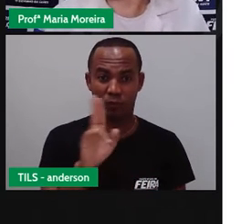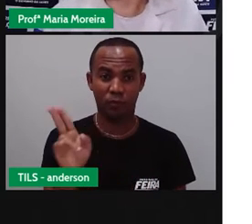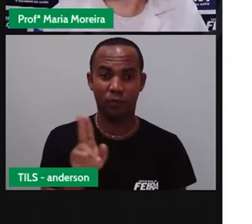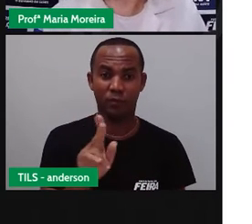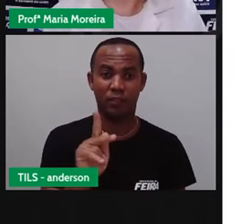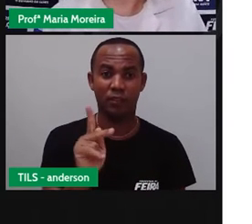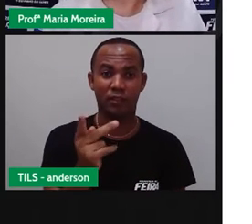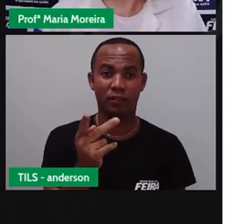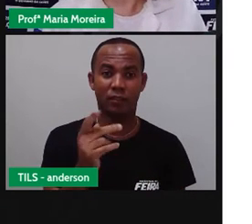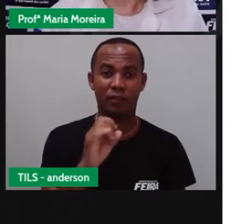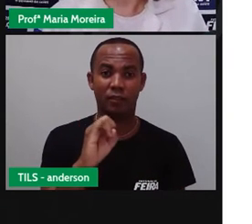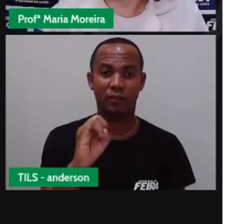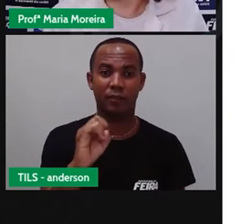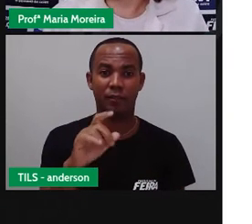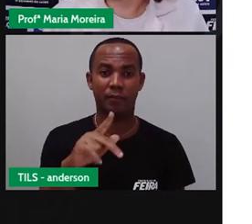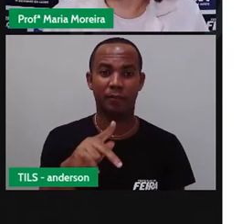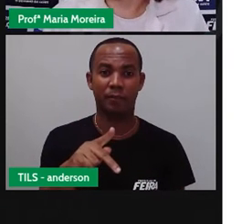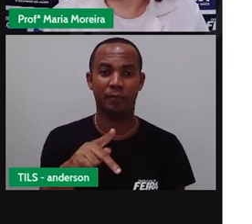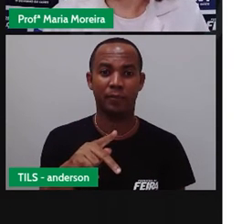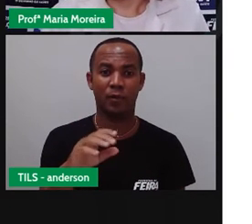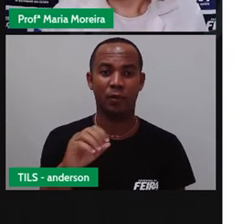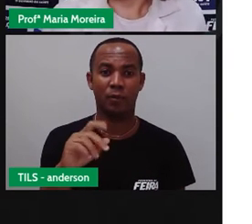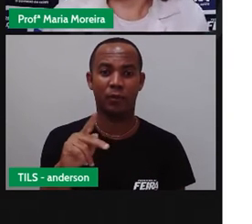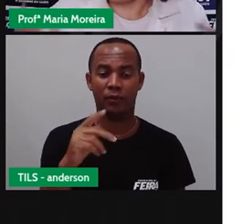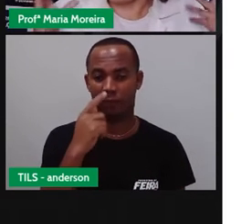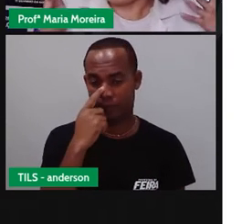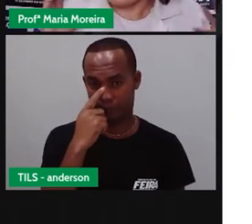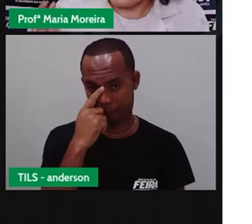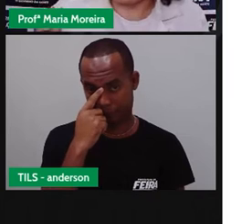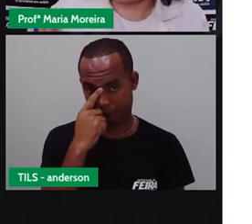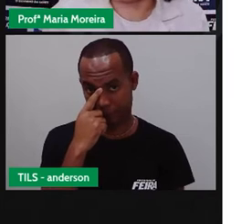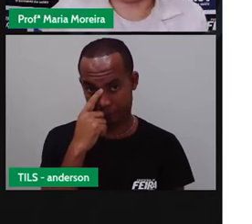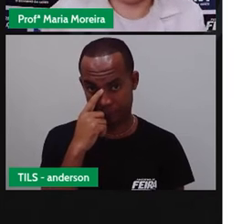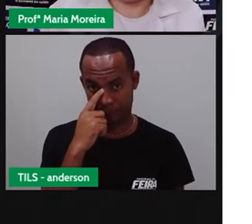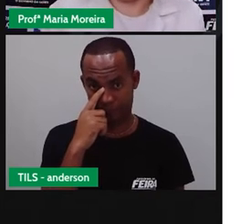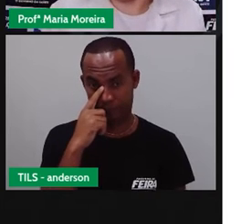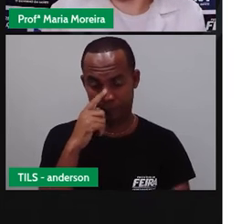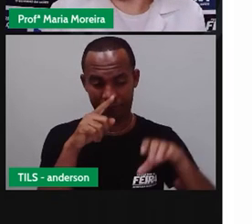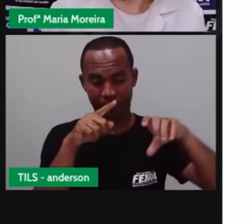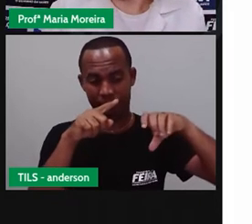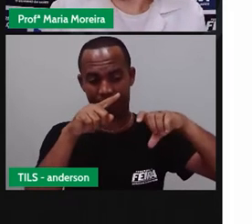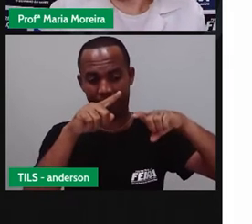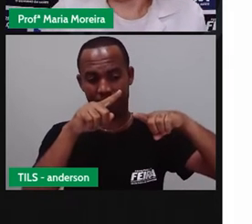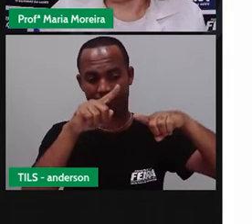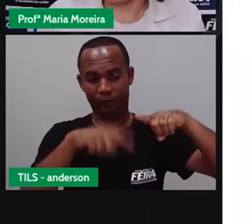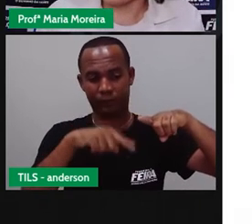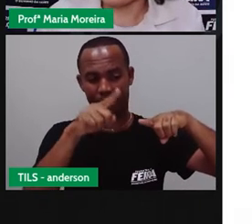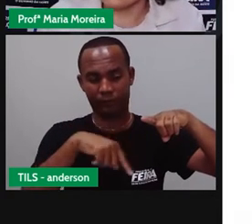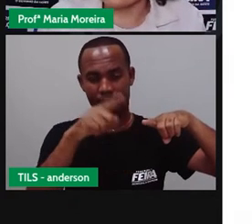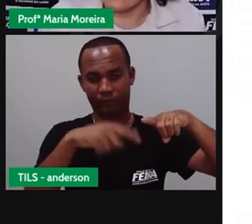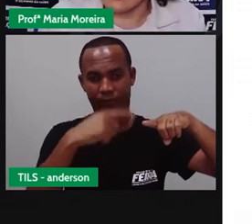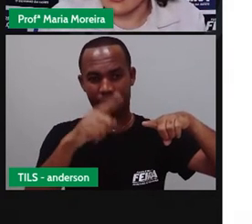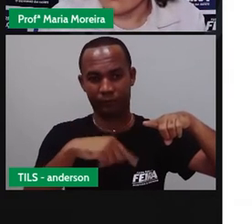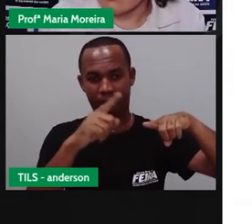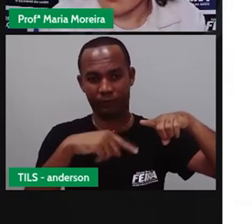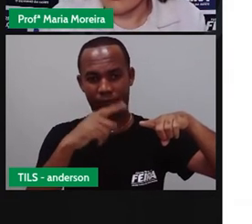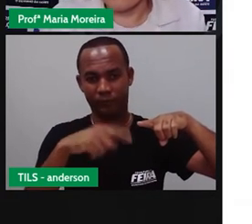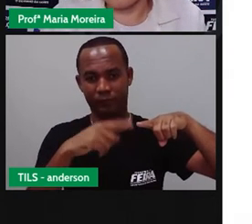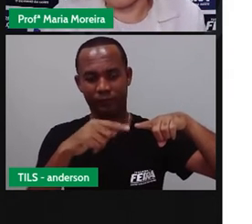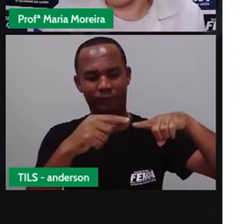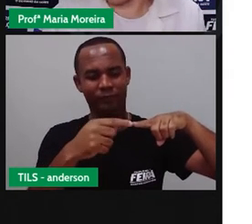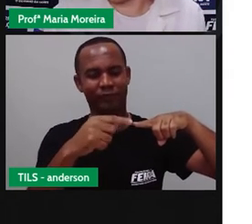seríamos mais o quê? O hipopótamo. E da hélice do avião? Se eu tirasse esse H,